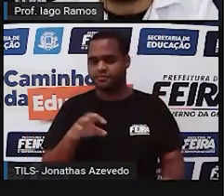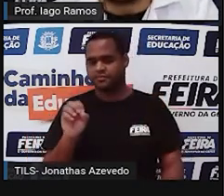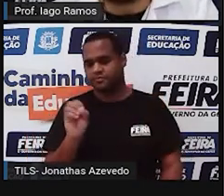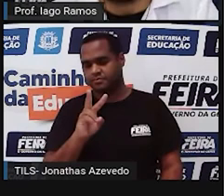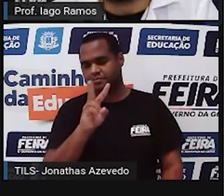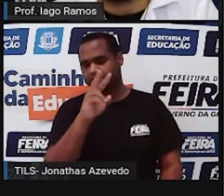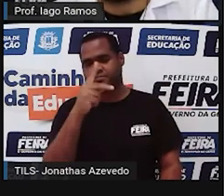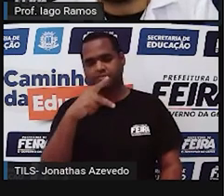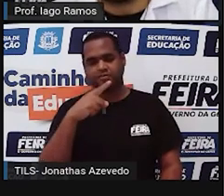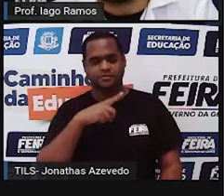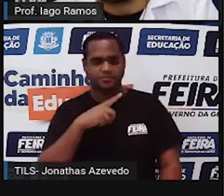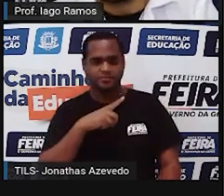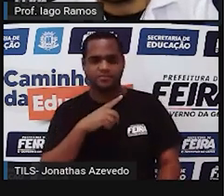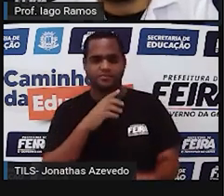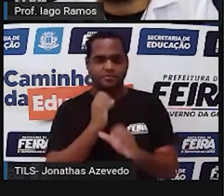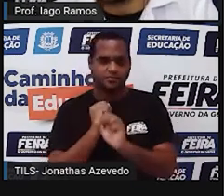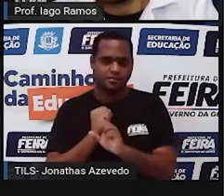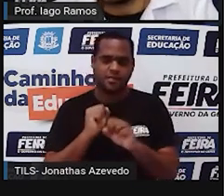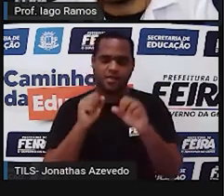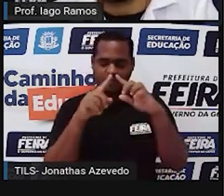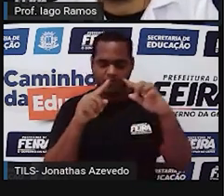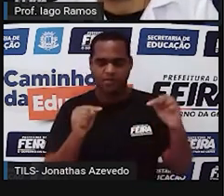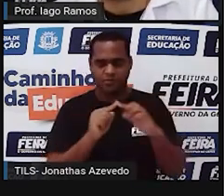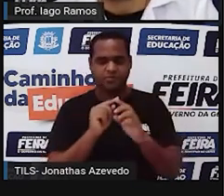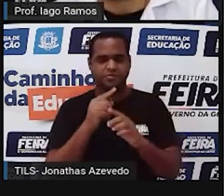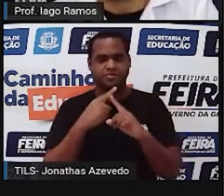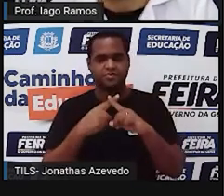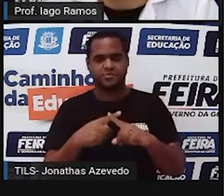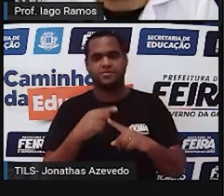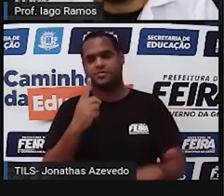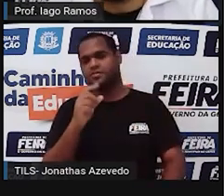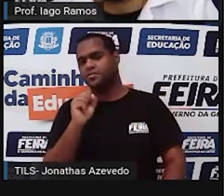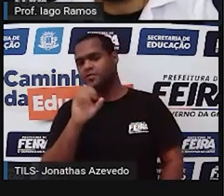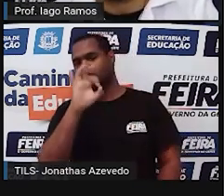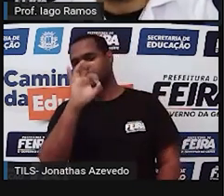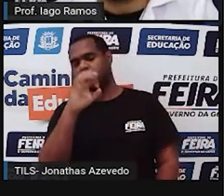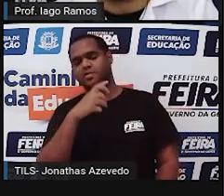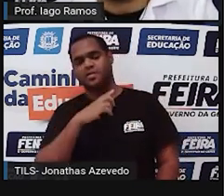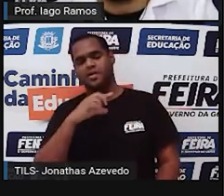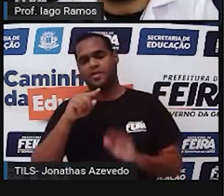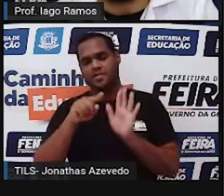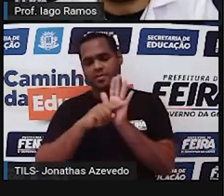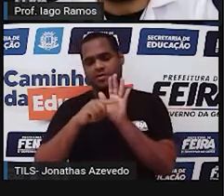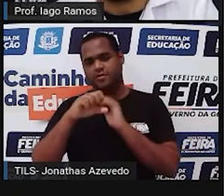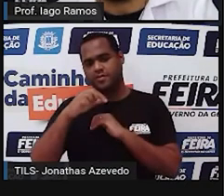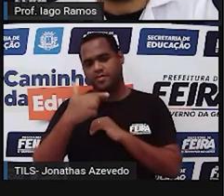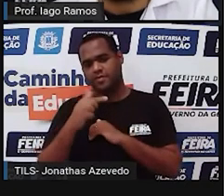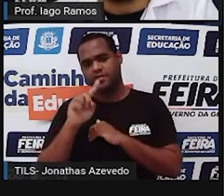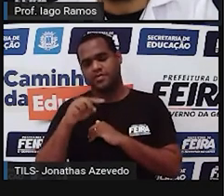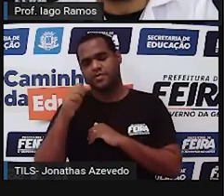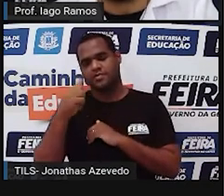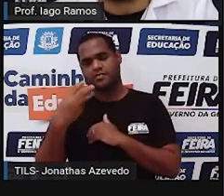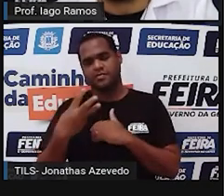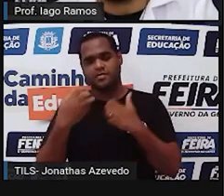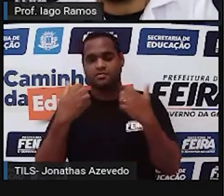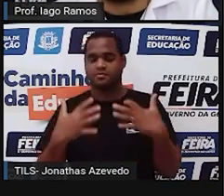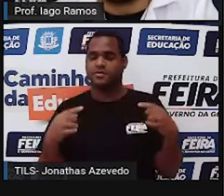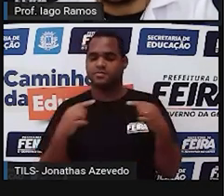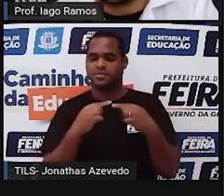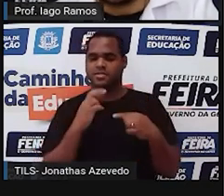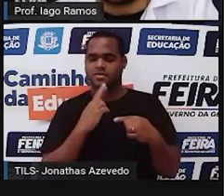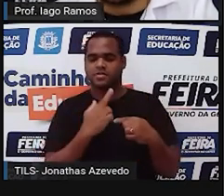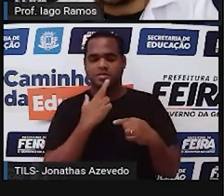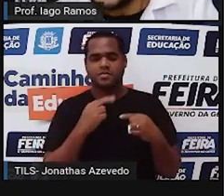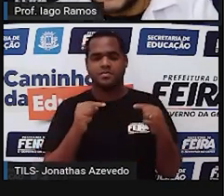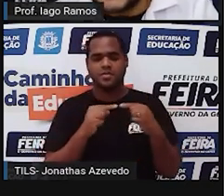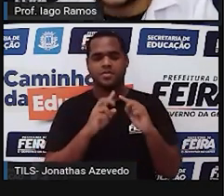para aquele ângulo X. Então a gente vai fazer 180 menos 92,13 isso vai ser igual